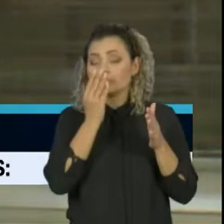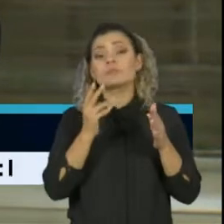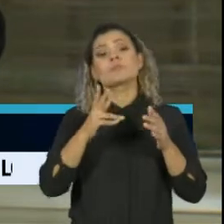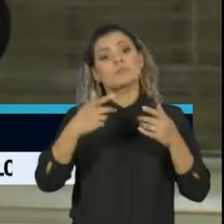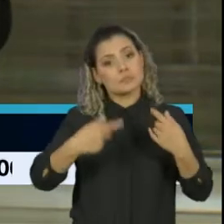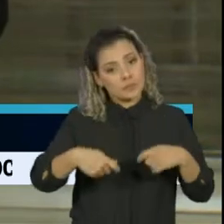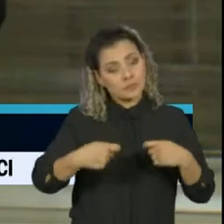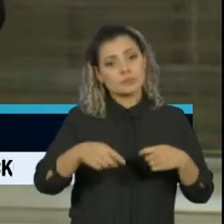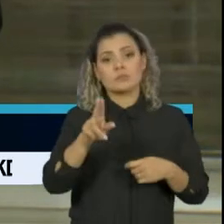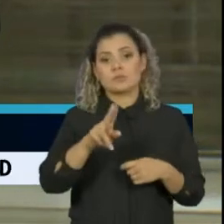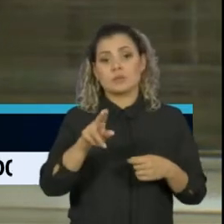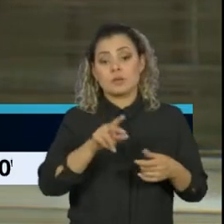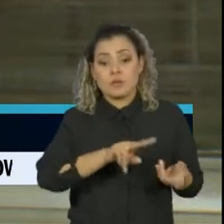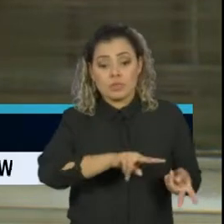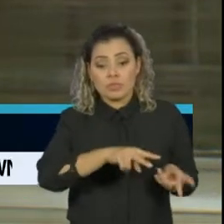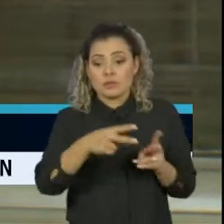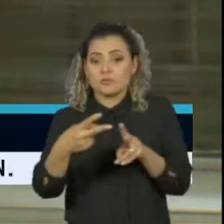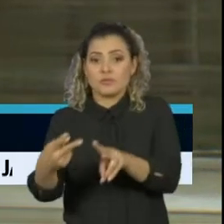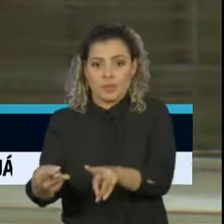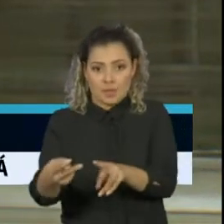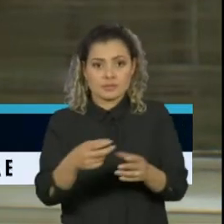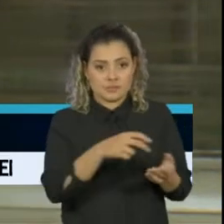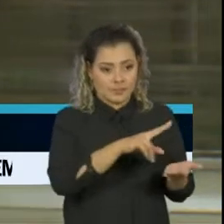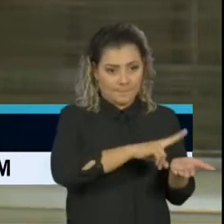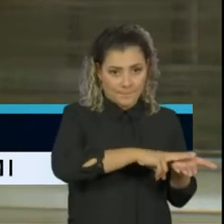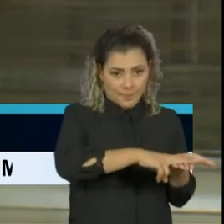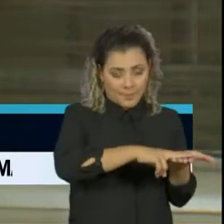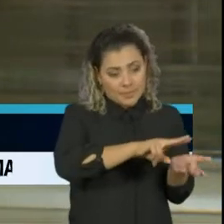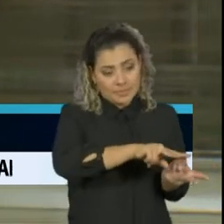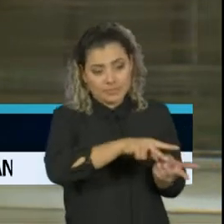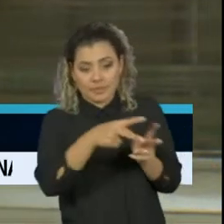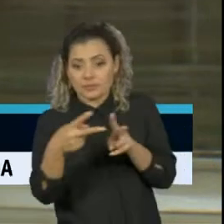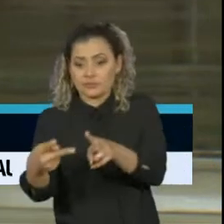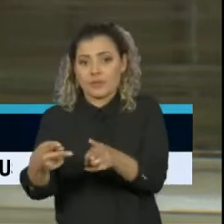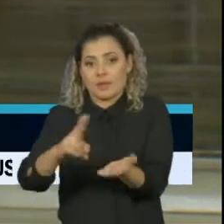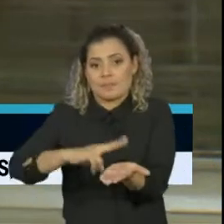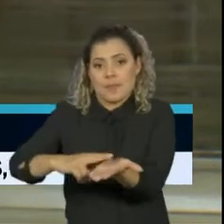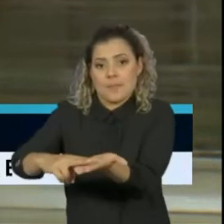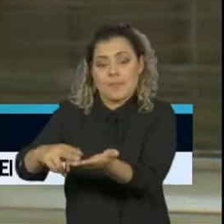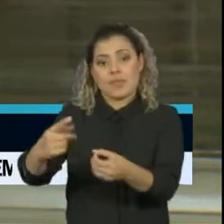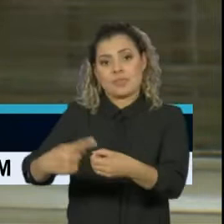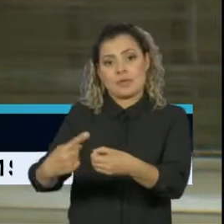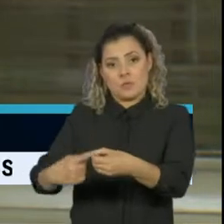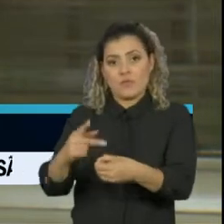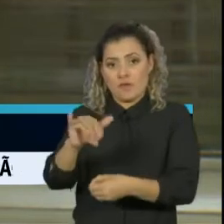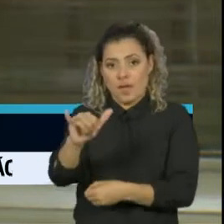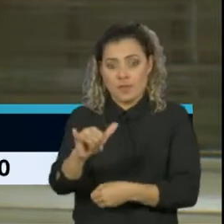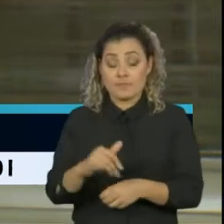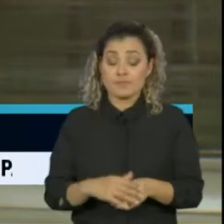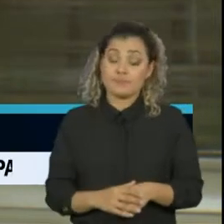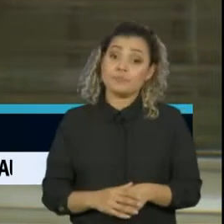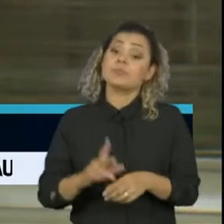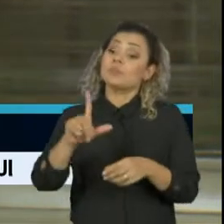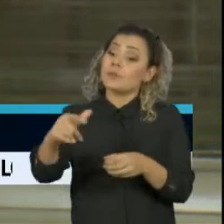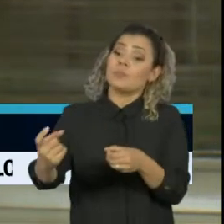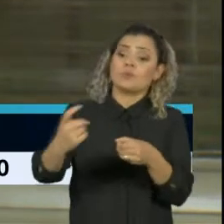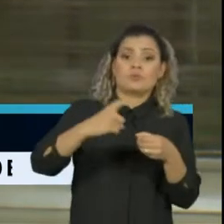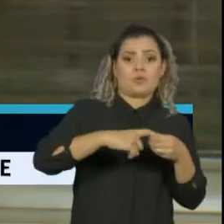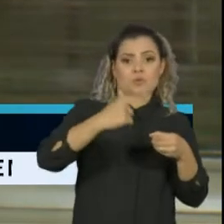essa transferência de pacientes para o interior. Depois isso volta